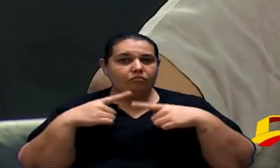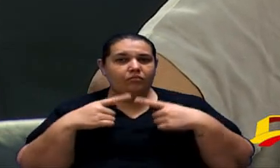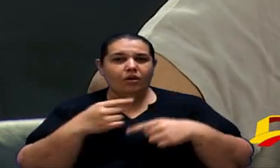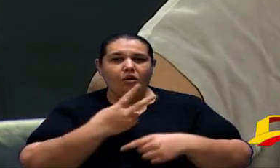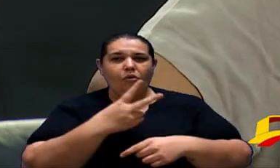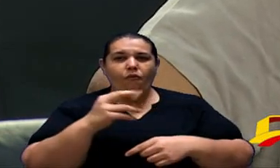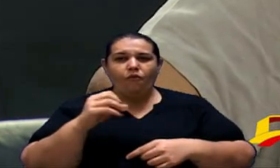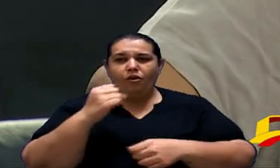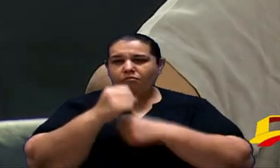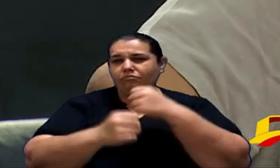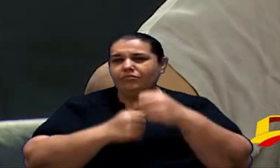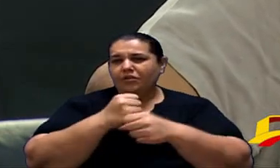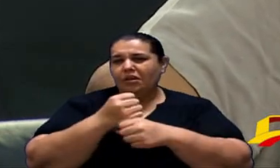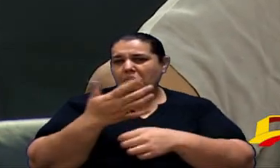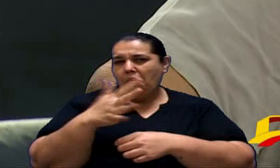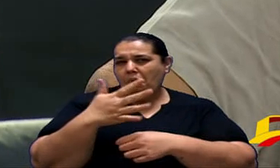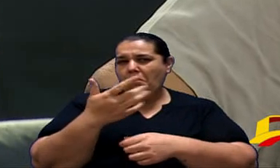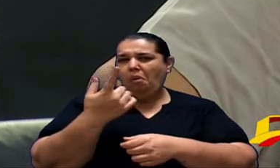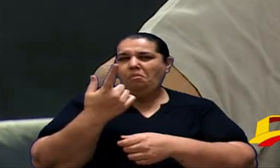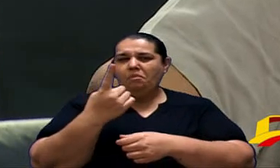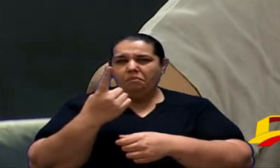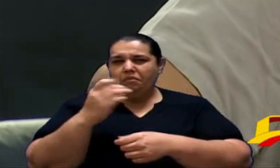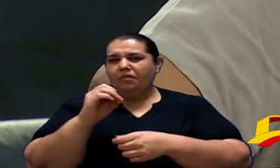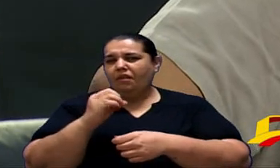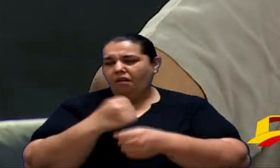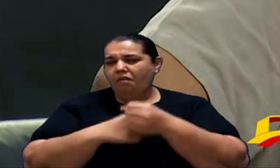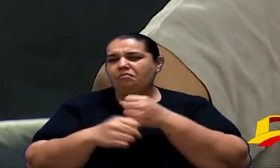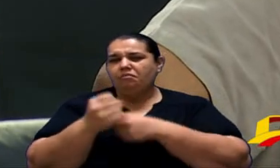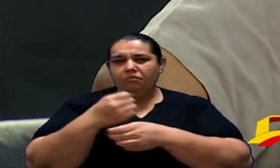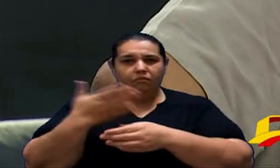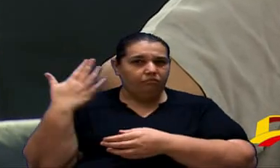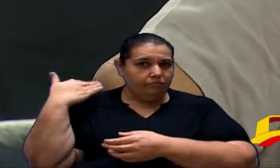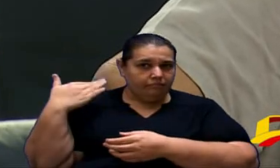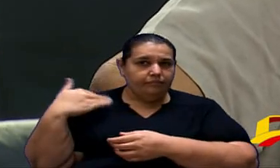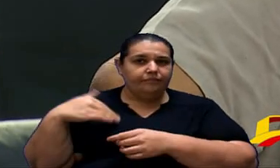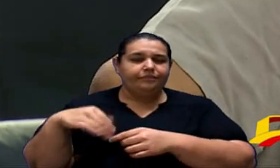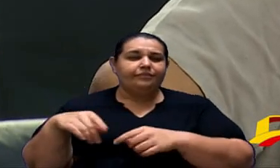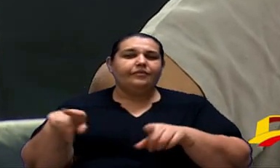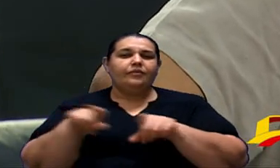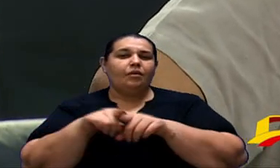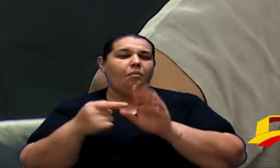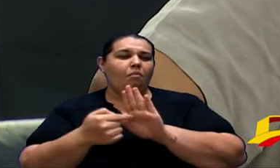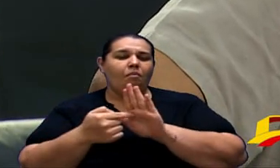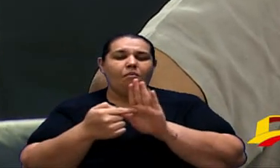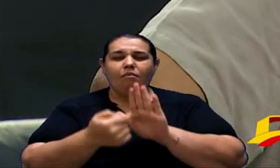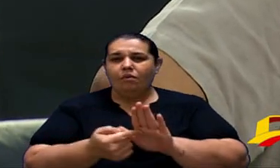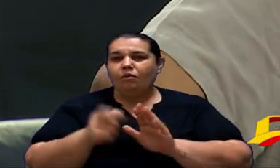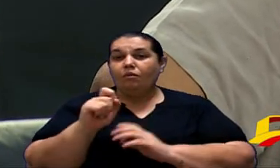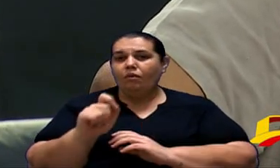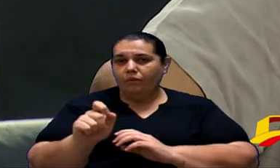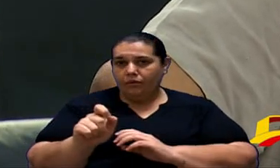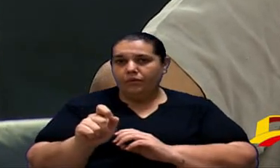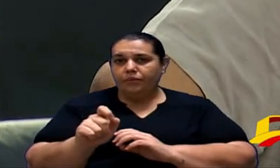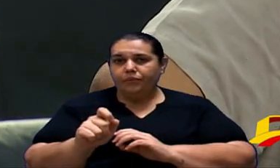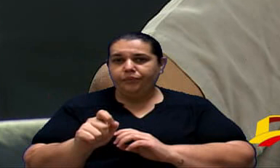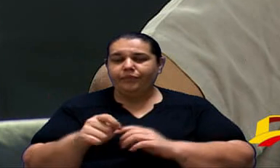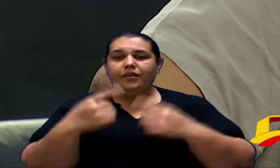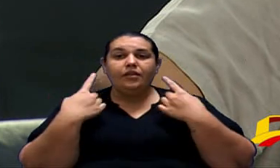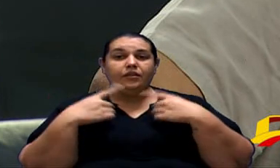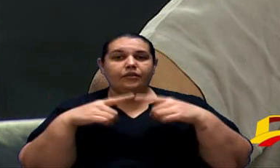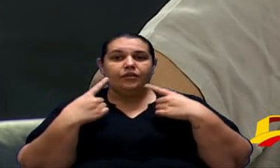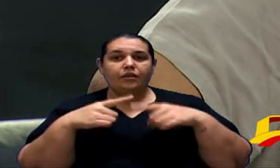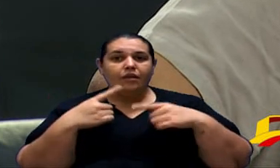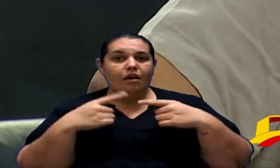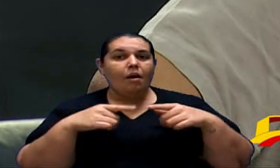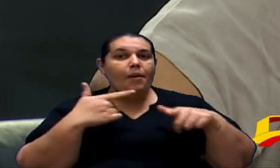20 anos atrás, 10 anos atrás, entendeu? Isso ficou muito provado que o que tem, está em discussão é o